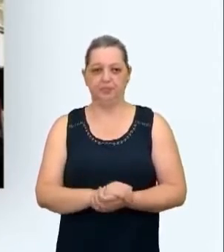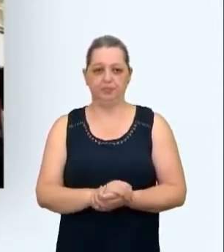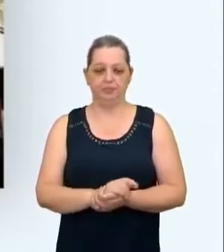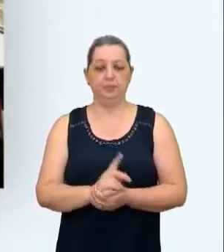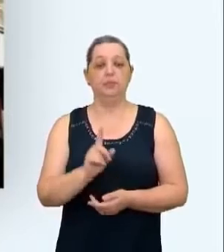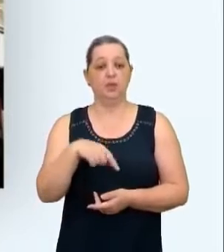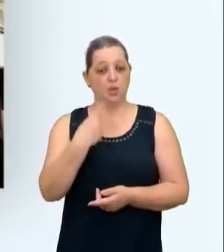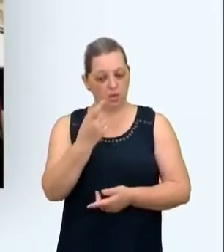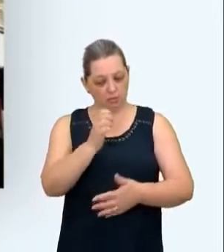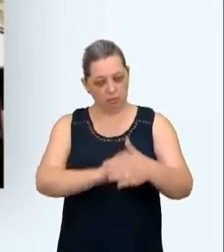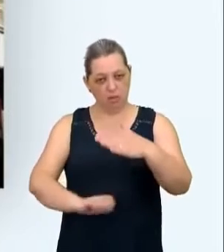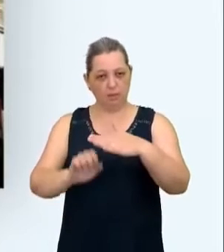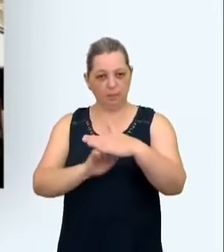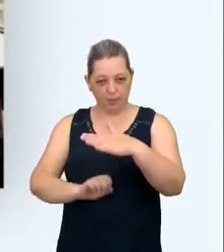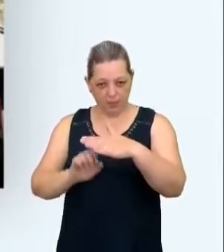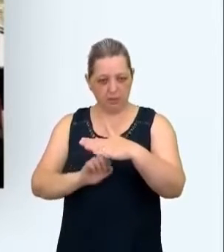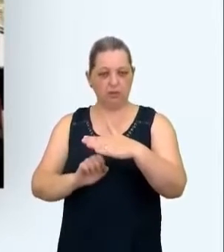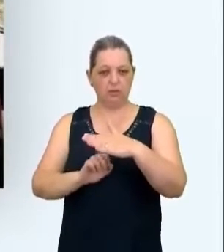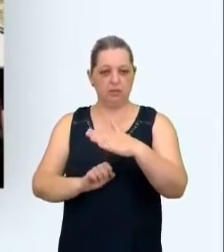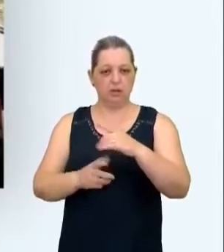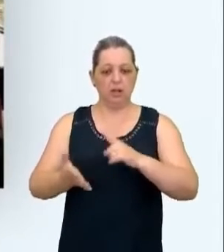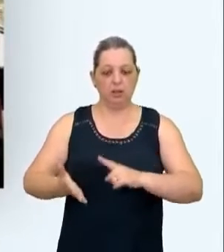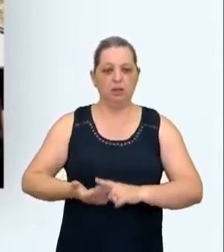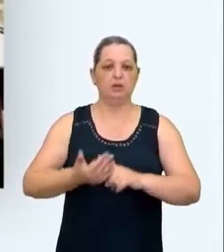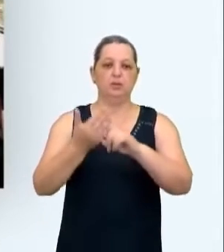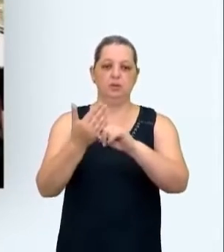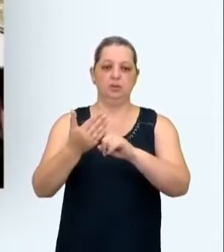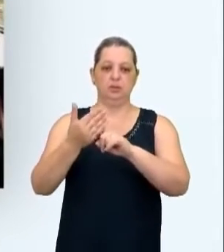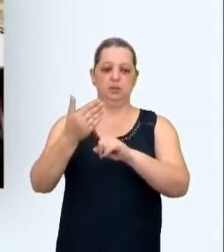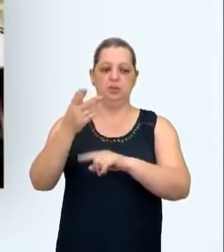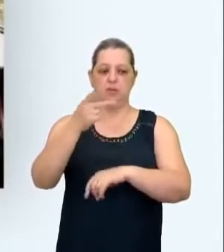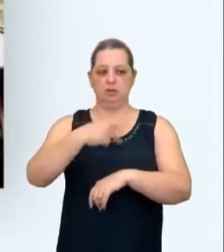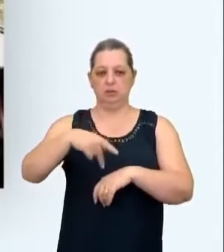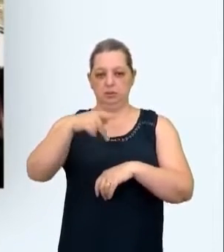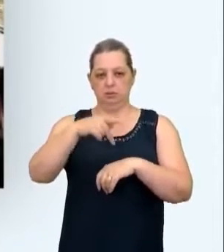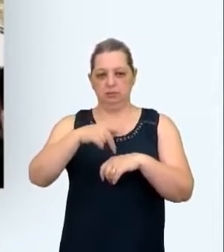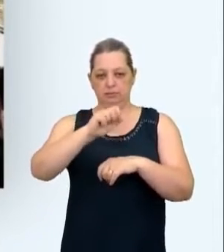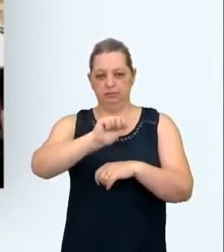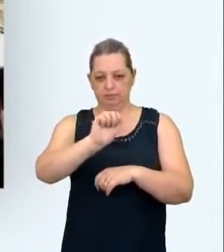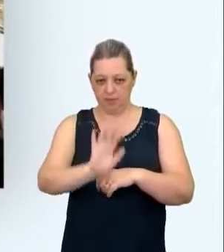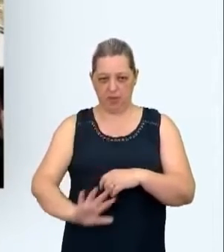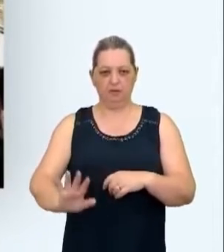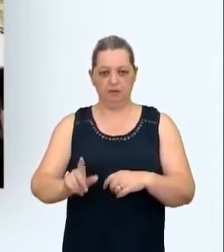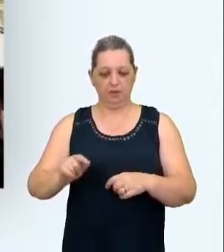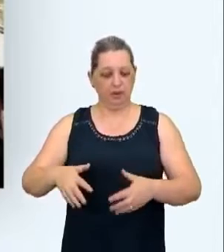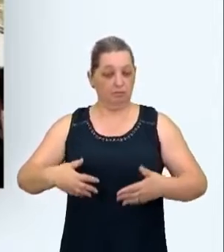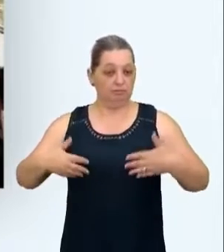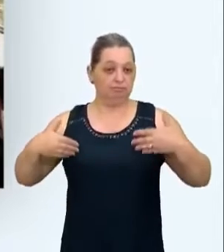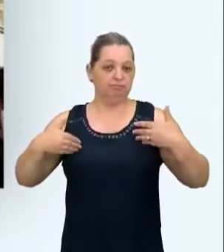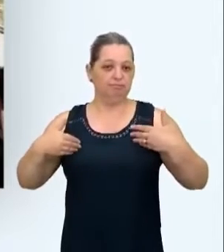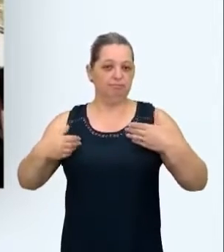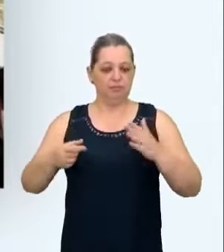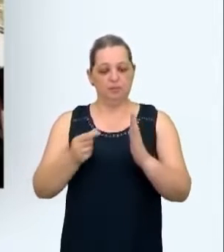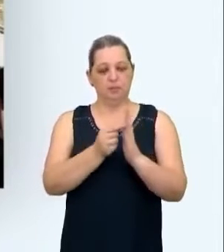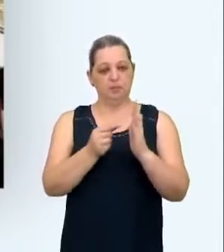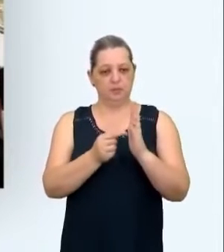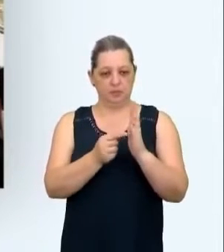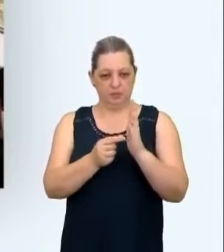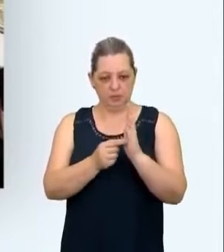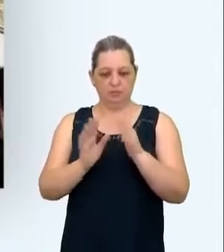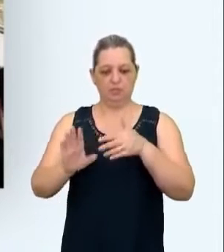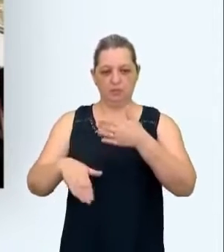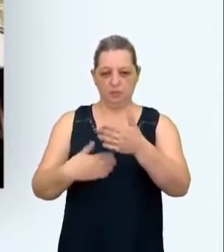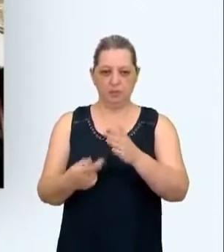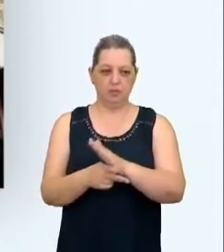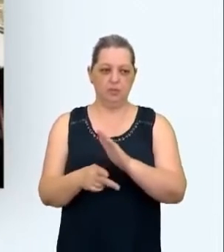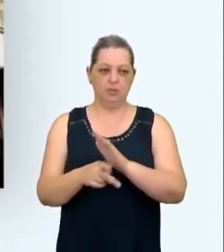Somos uma empresa, somos uma empresa de tecnologia africana e estamos muito orgulhosos do fato de que o software que desenvolvemos é o melhor em